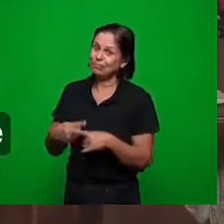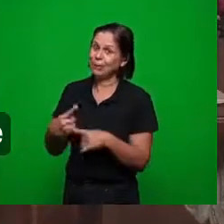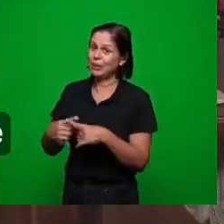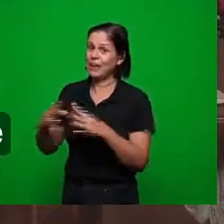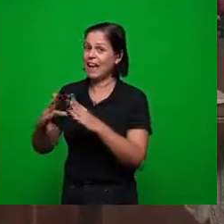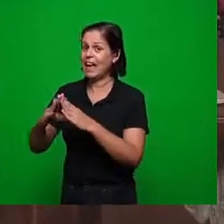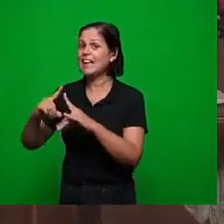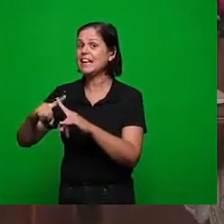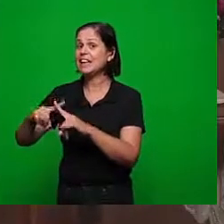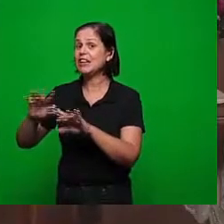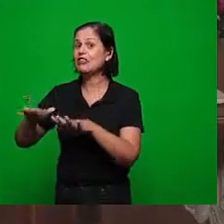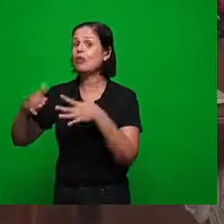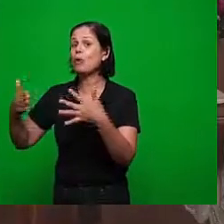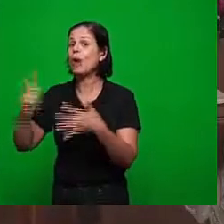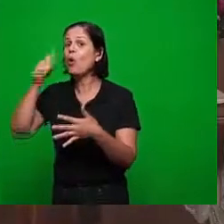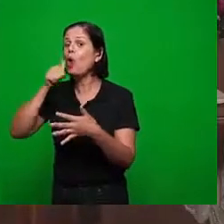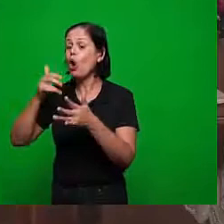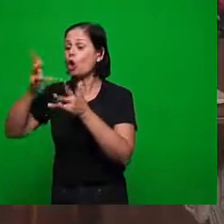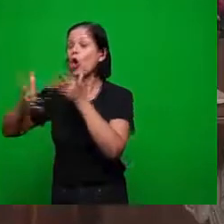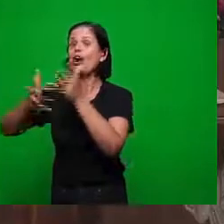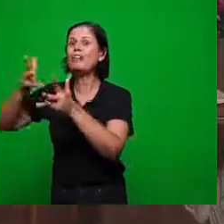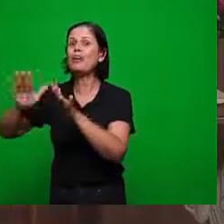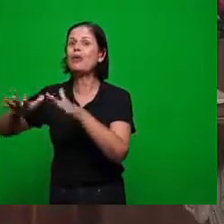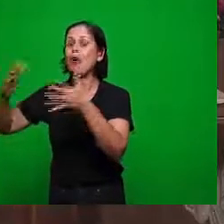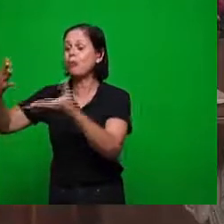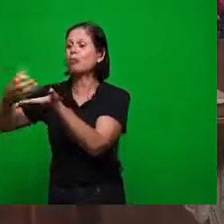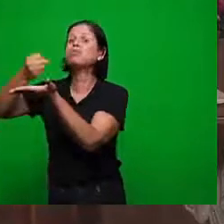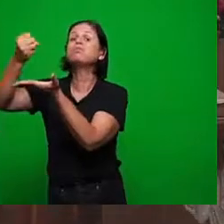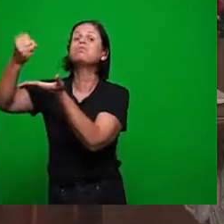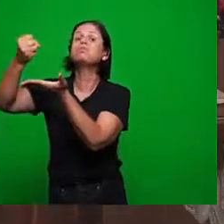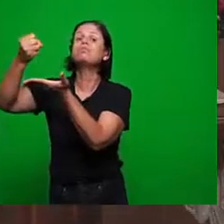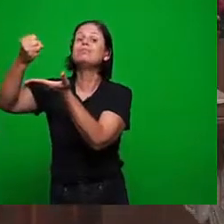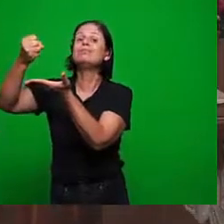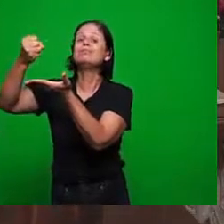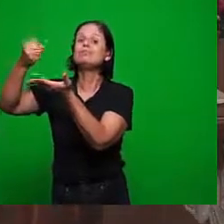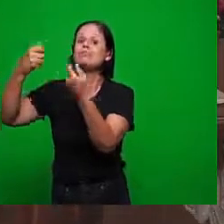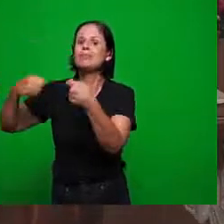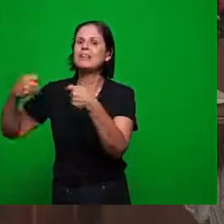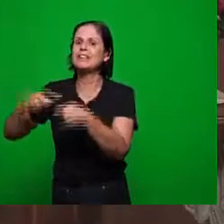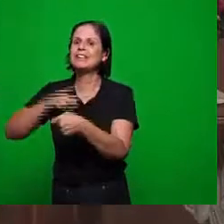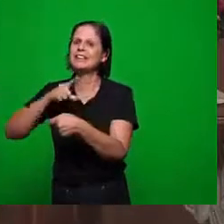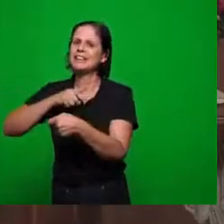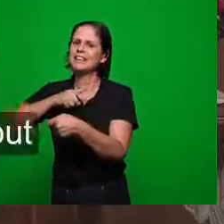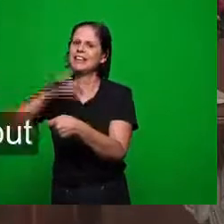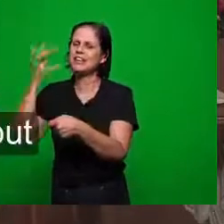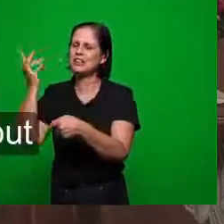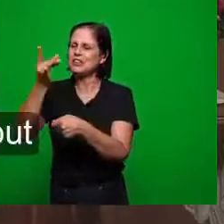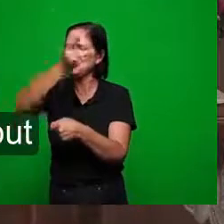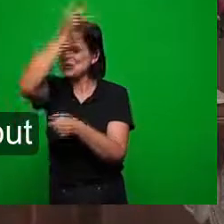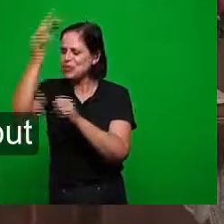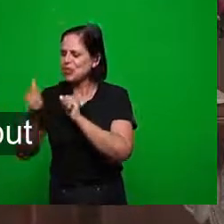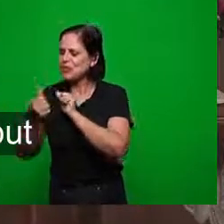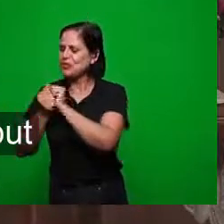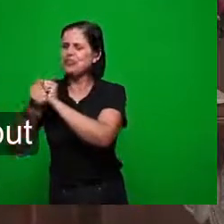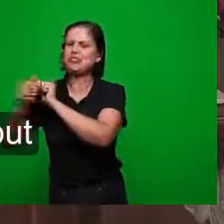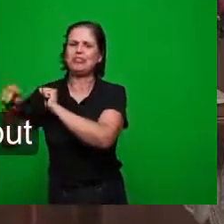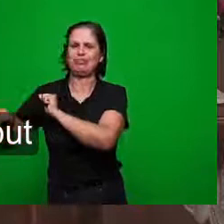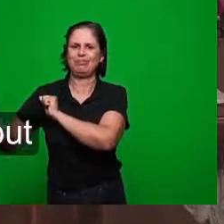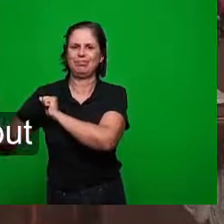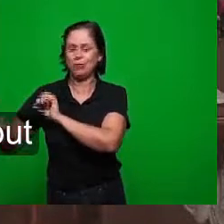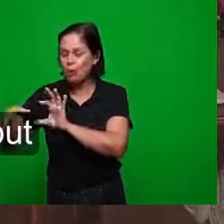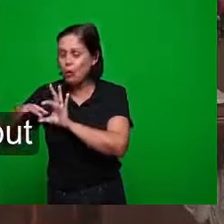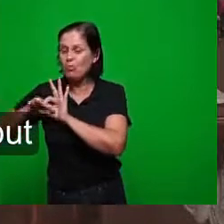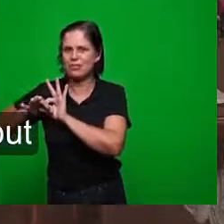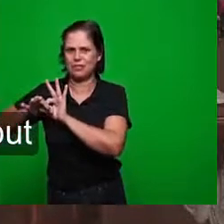vai ser arrebatada não é a noiva pode ser alguma outra instituição religiosa e toda instituição